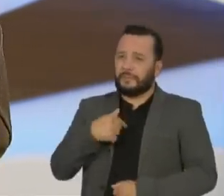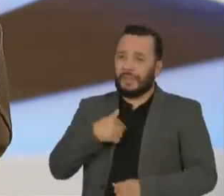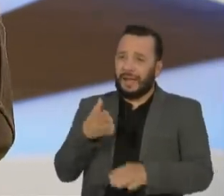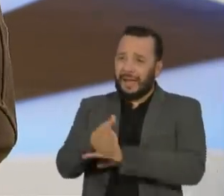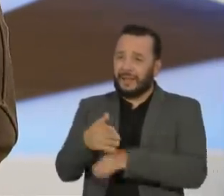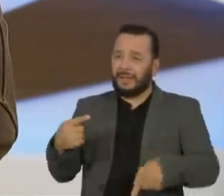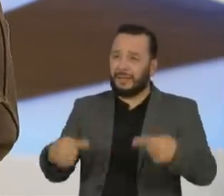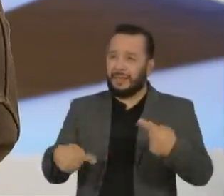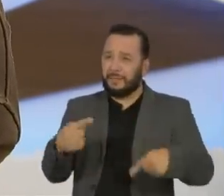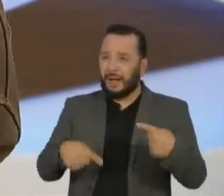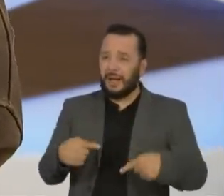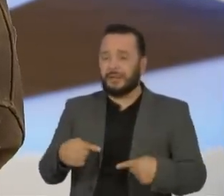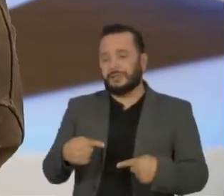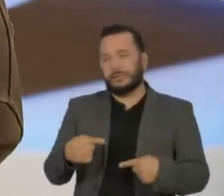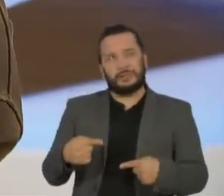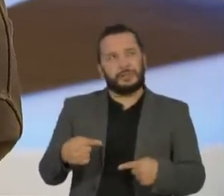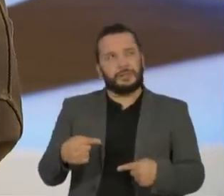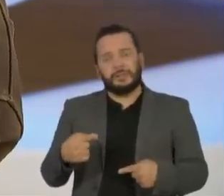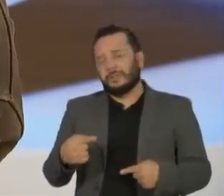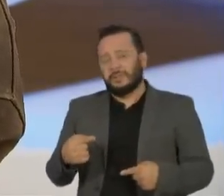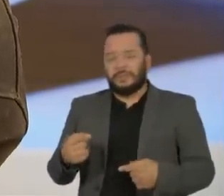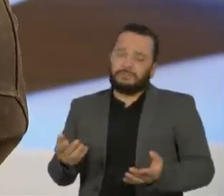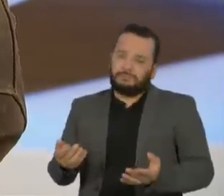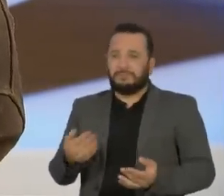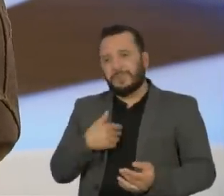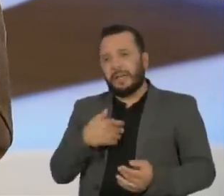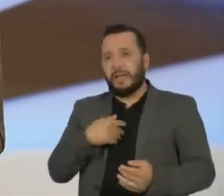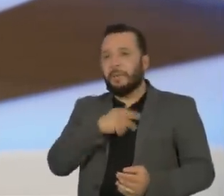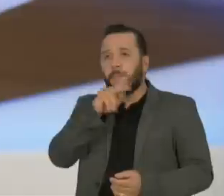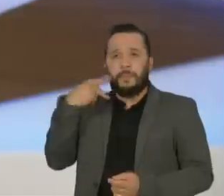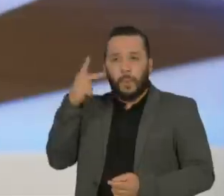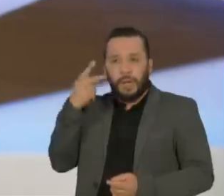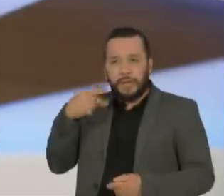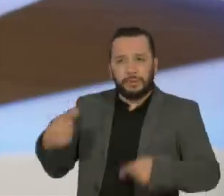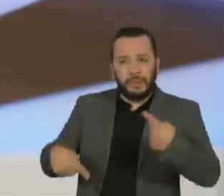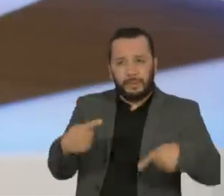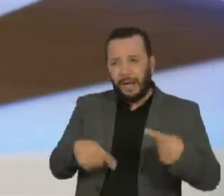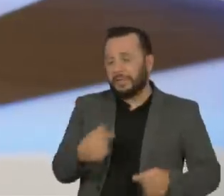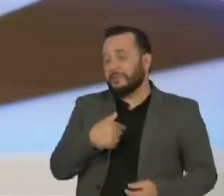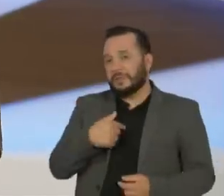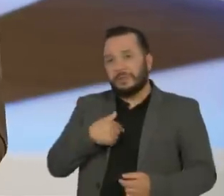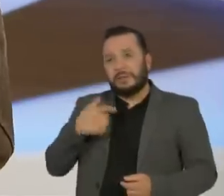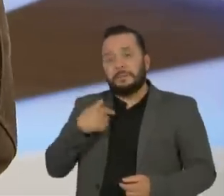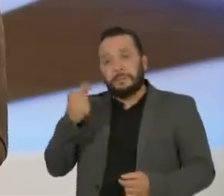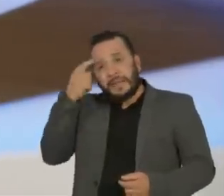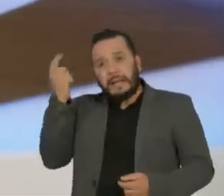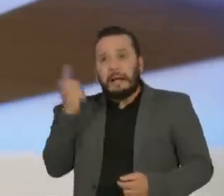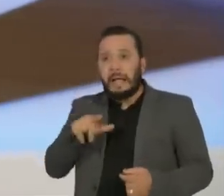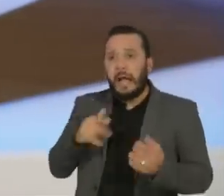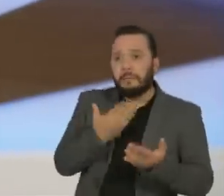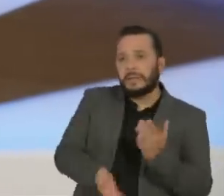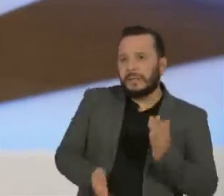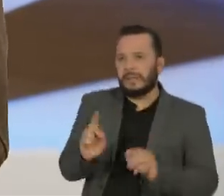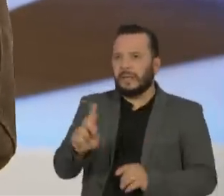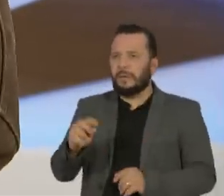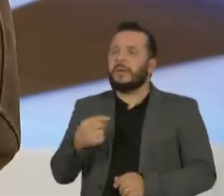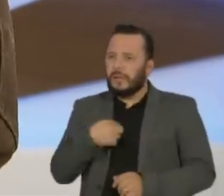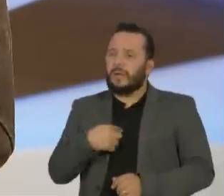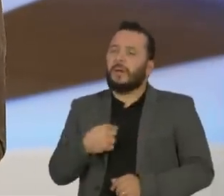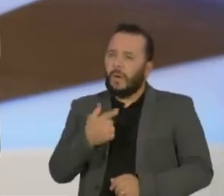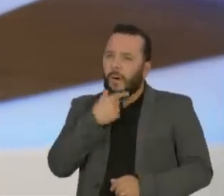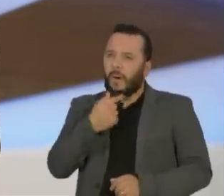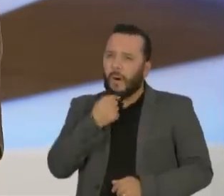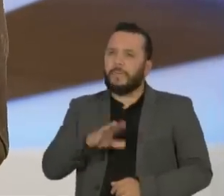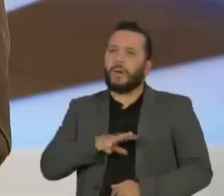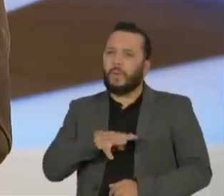político, você não pode pensar se você tem a ganhar ou a perder. Se fosse isso, eu nunca teria entrado, porque eu sabia, eu sou um homem corajoso na medida que eu tenho